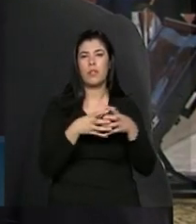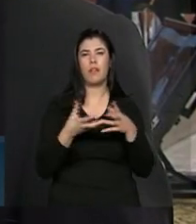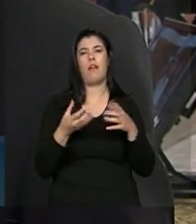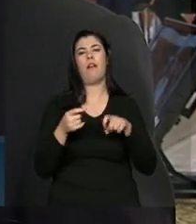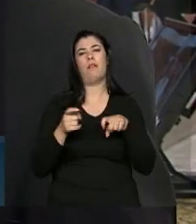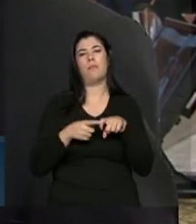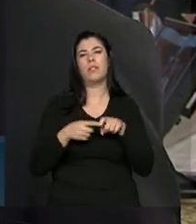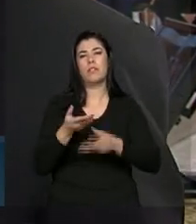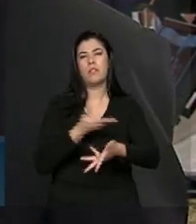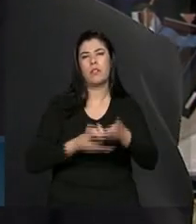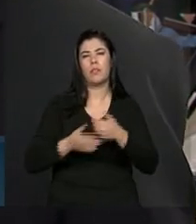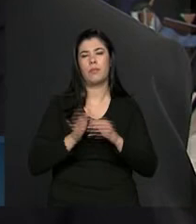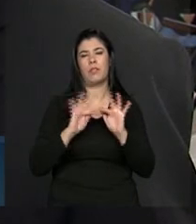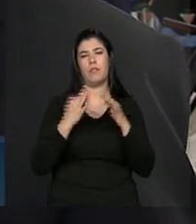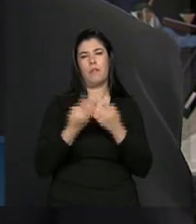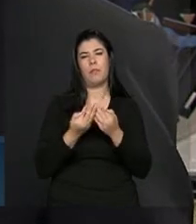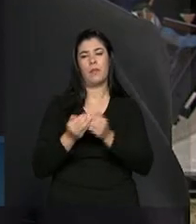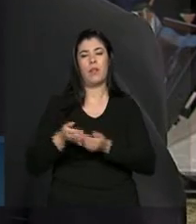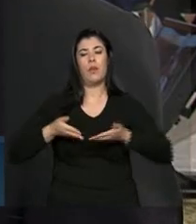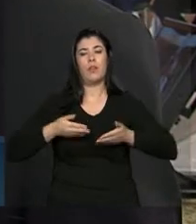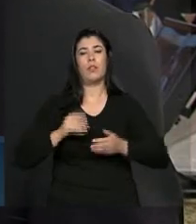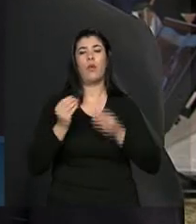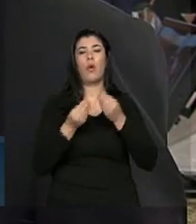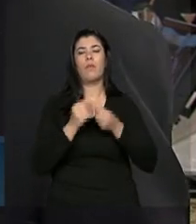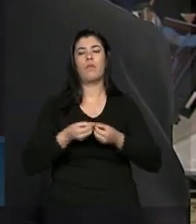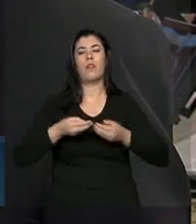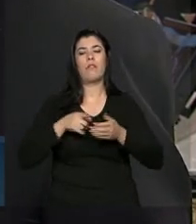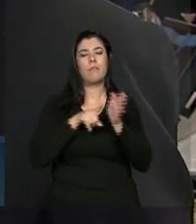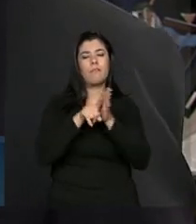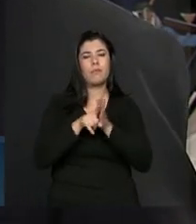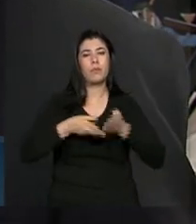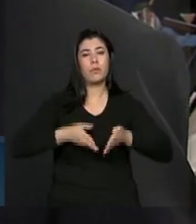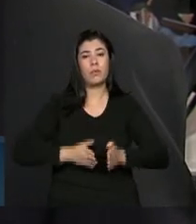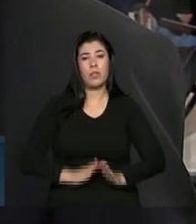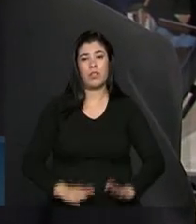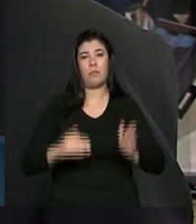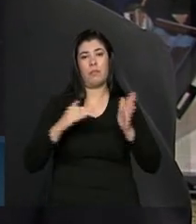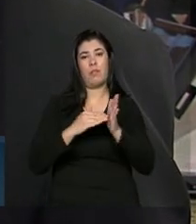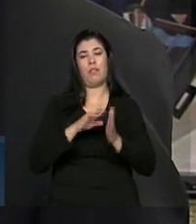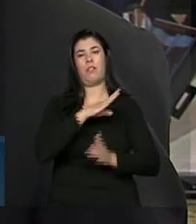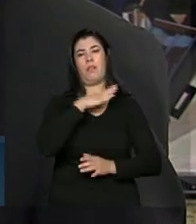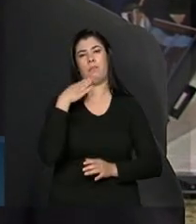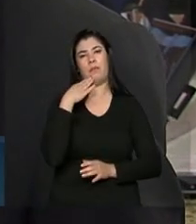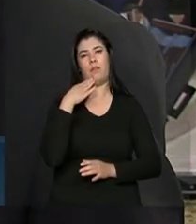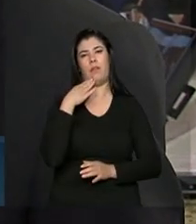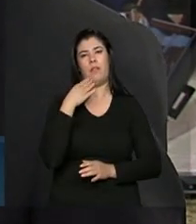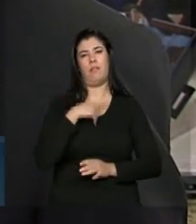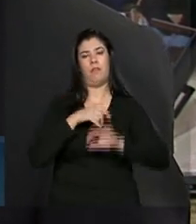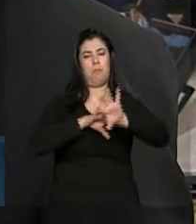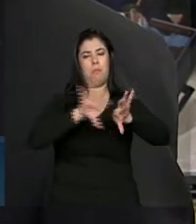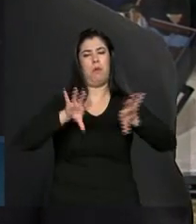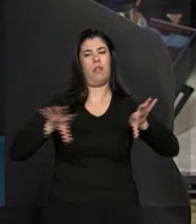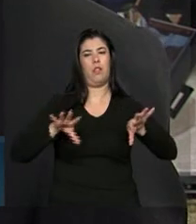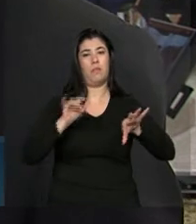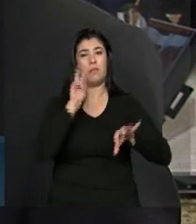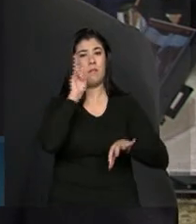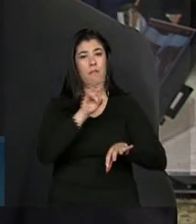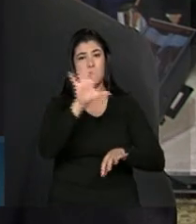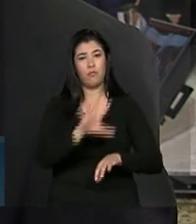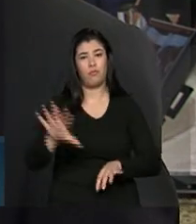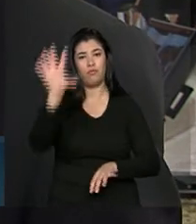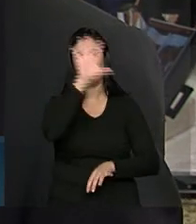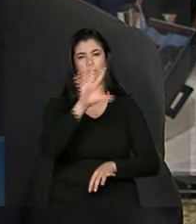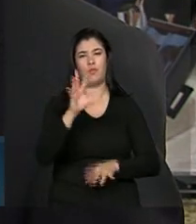Então, essa lógica é ver o indivíduo desde o dia que ele nasce até o dia que ele morre. Então, não tem uma segregação por especialidades. É ver o indivíduo de uma forma holística, de uma forma